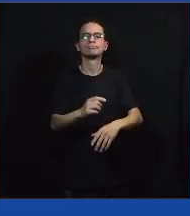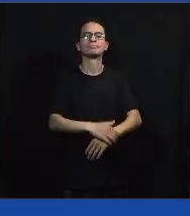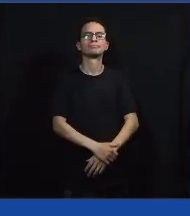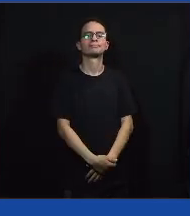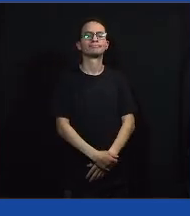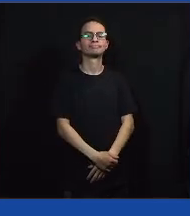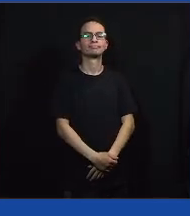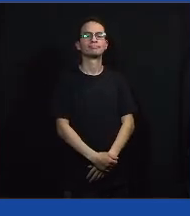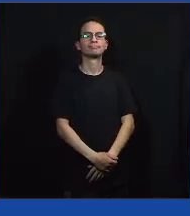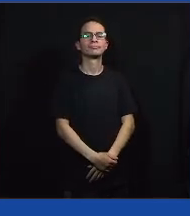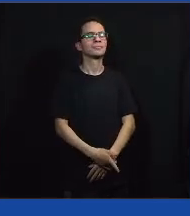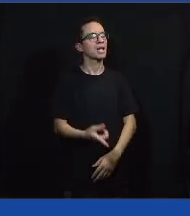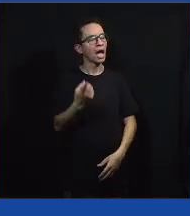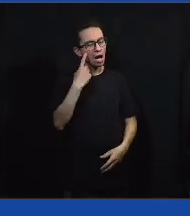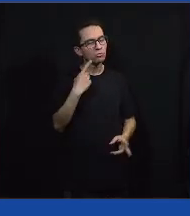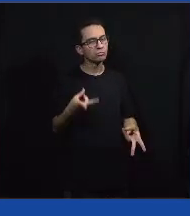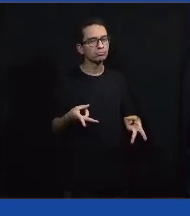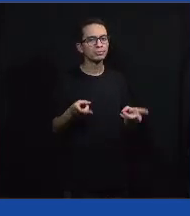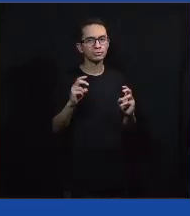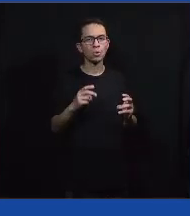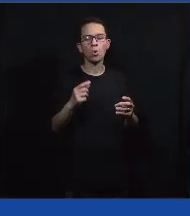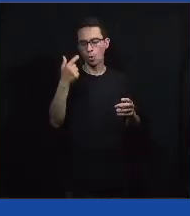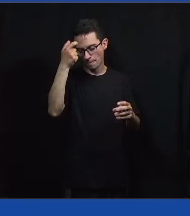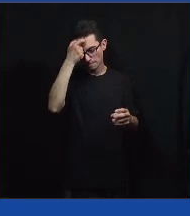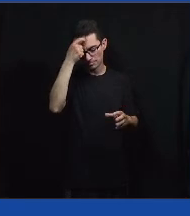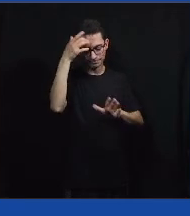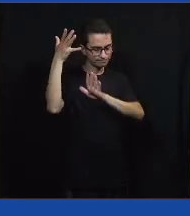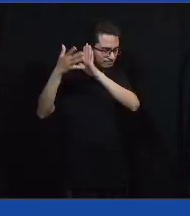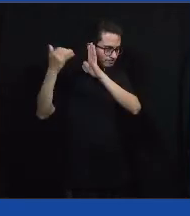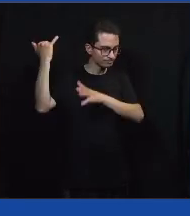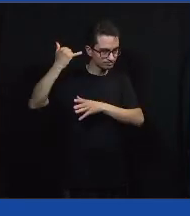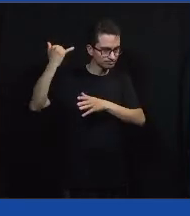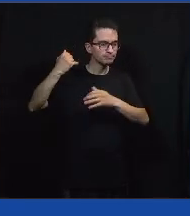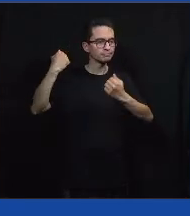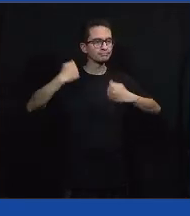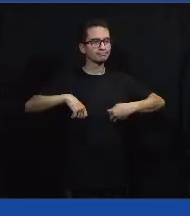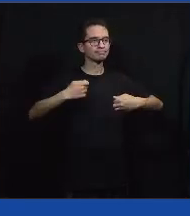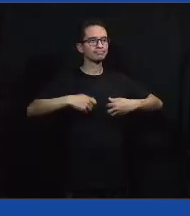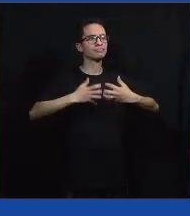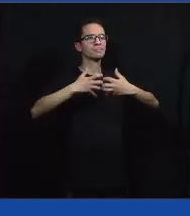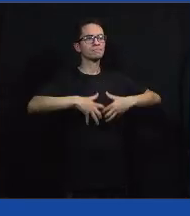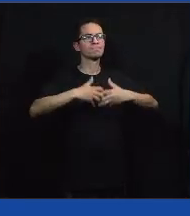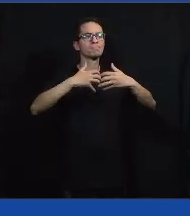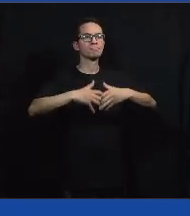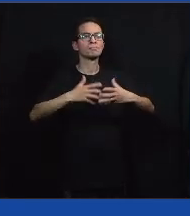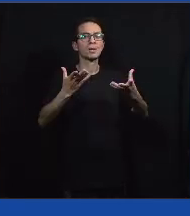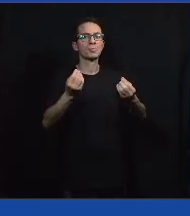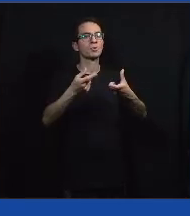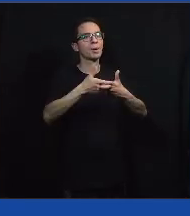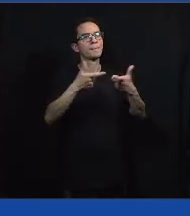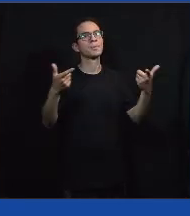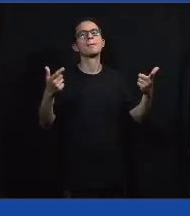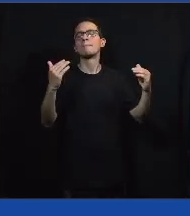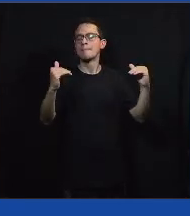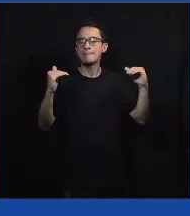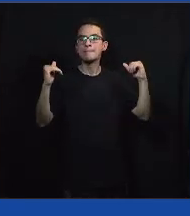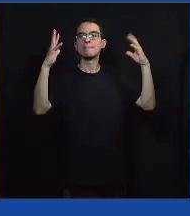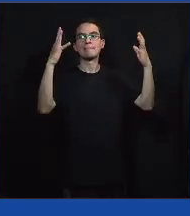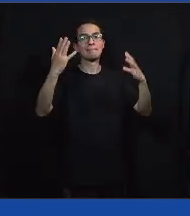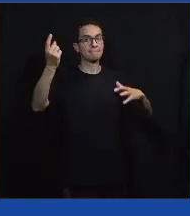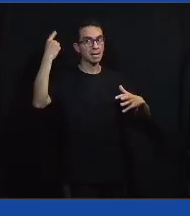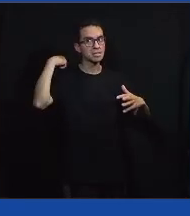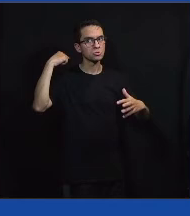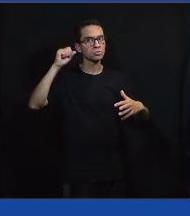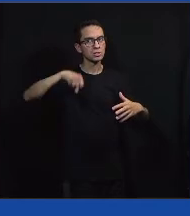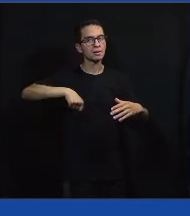Eu vejo que é muito mais uma questão de conscientização da necessidade. Como eu disse, hoje a necessidade se ampliou muito mais. não que ela não fosse grande antes, mas